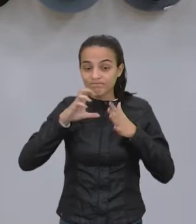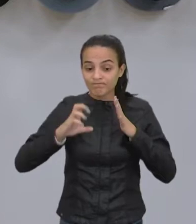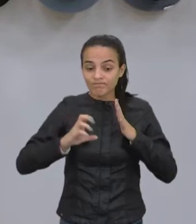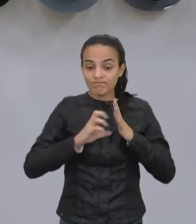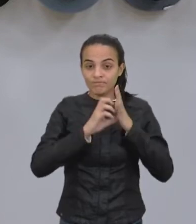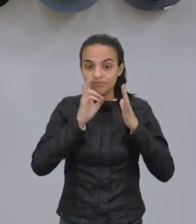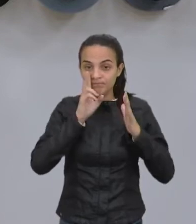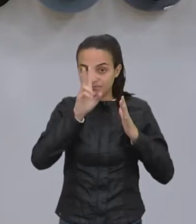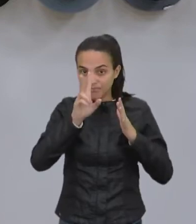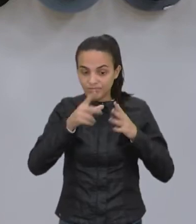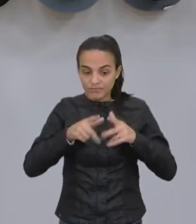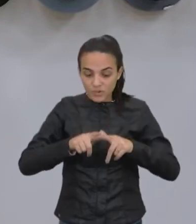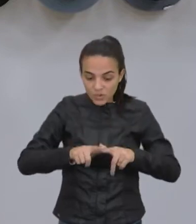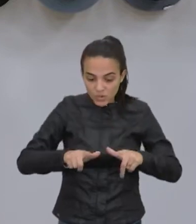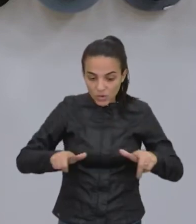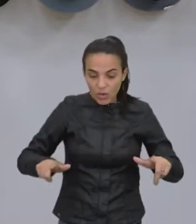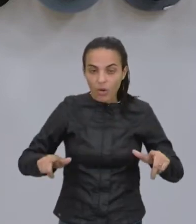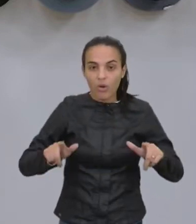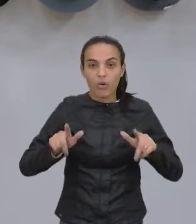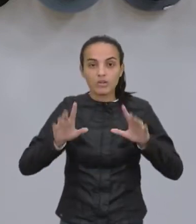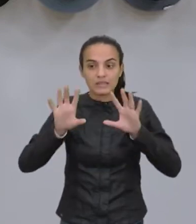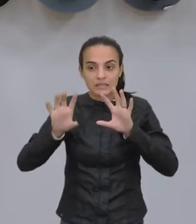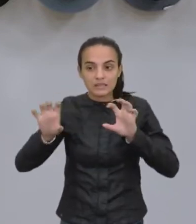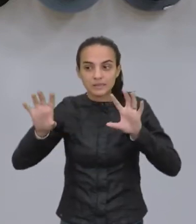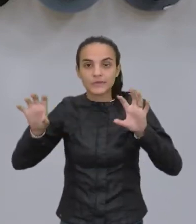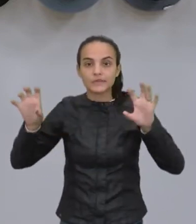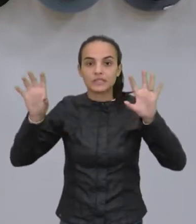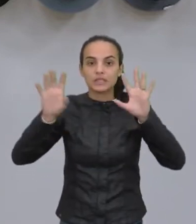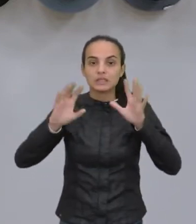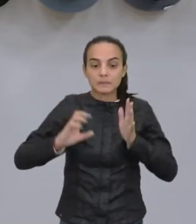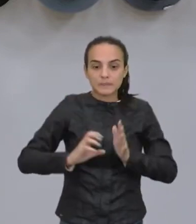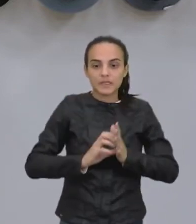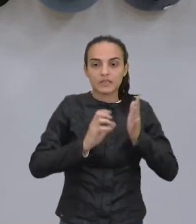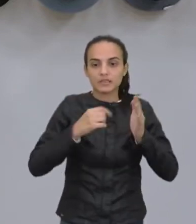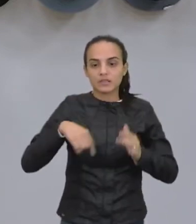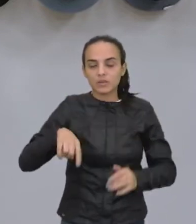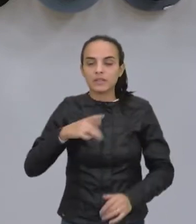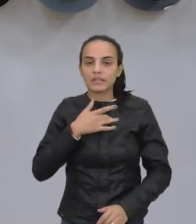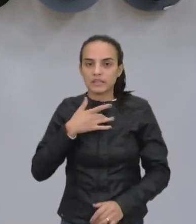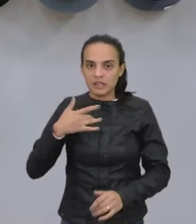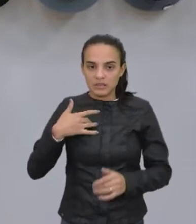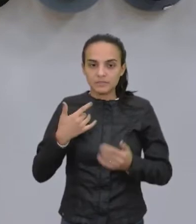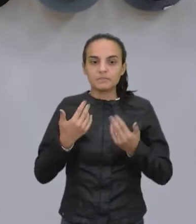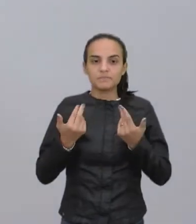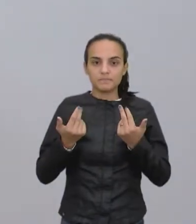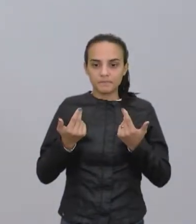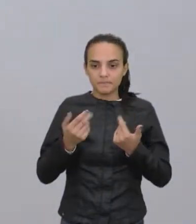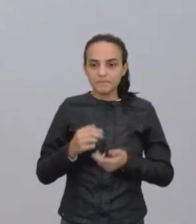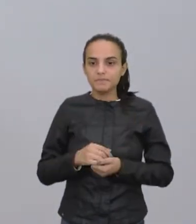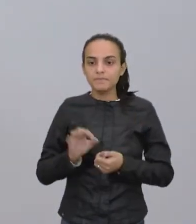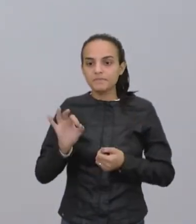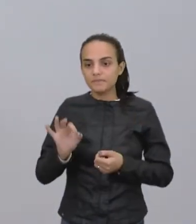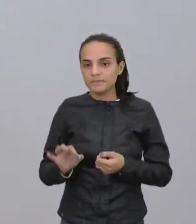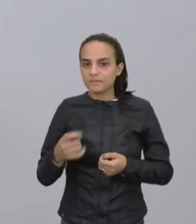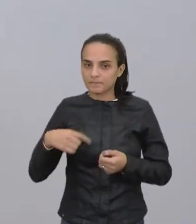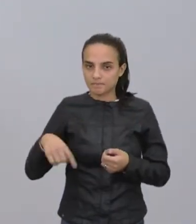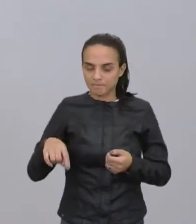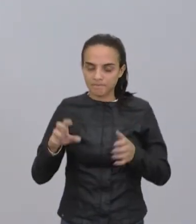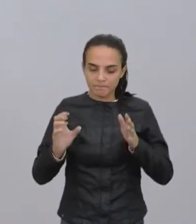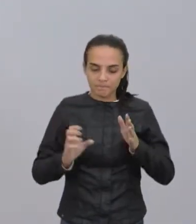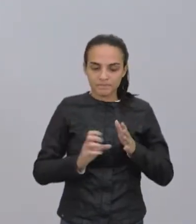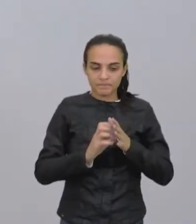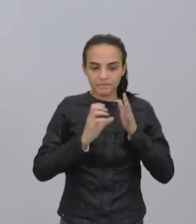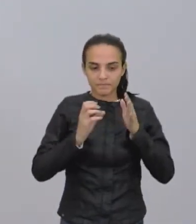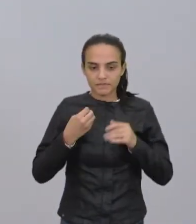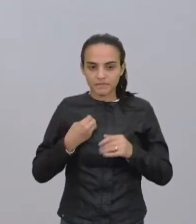solo, na atmosfera e impacta diretamente na nossa saúde também. Exatamente, né, impacta aí na nossa qualidade